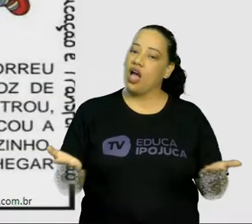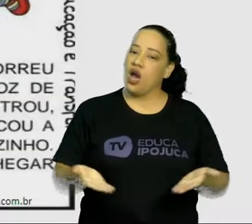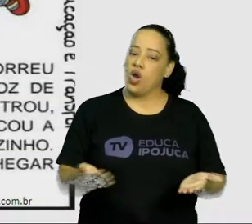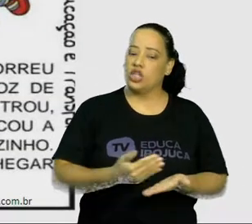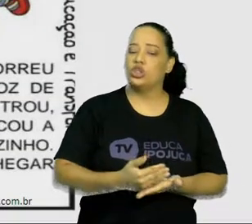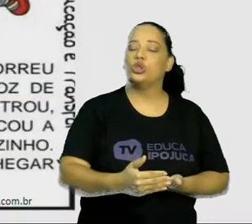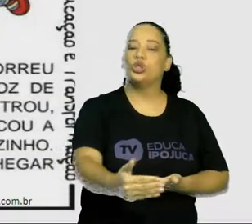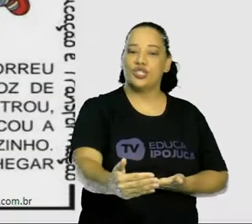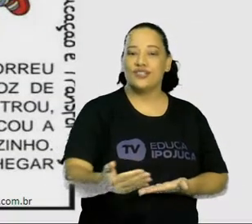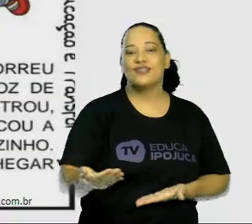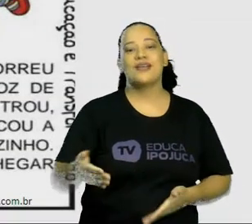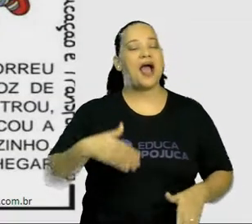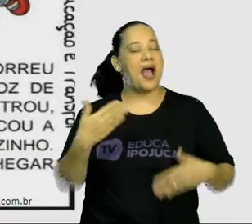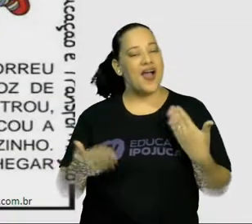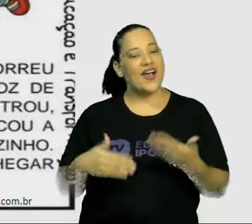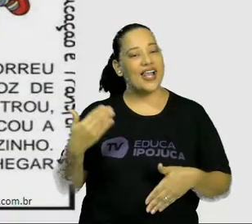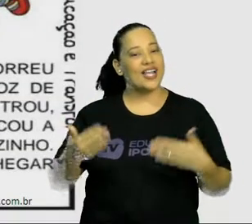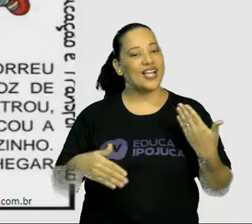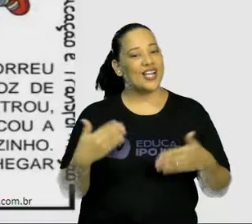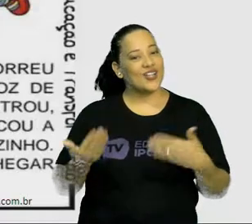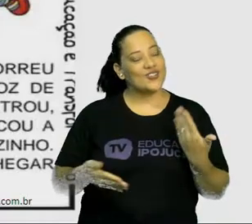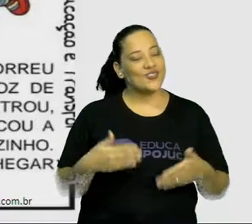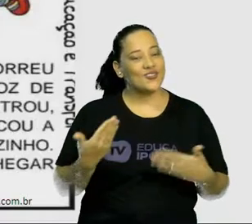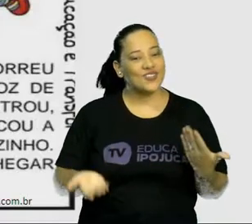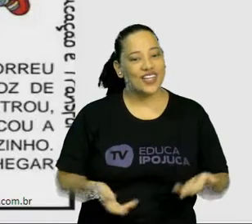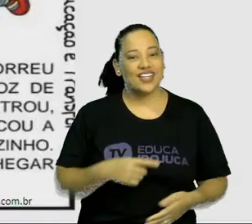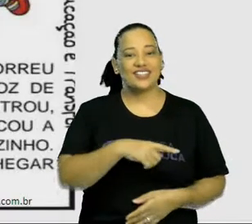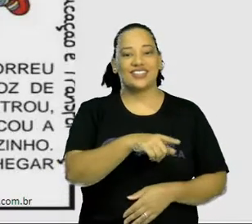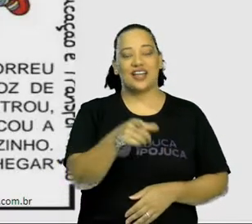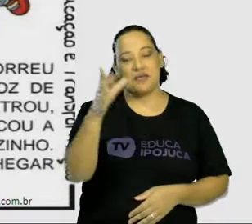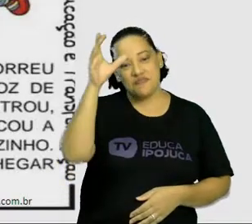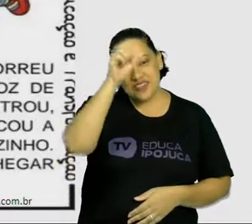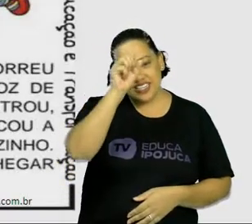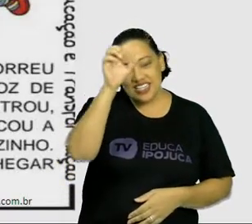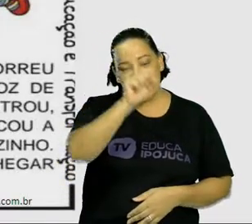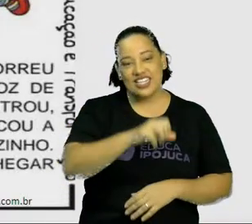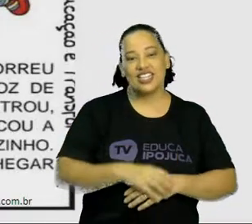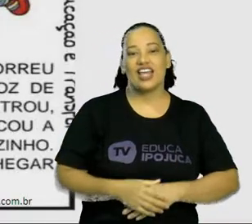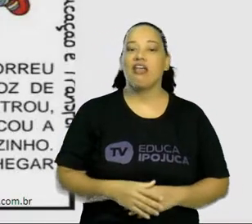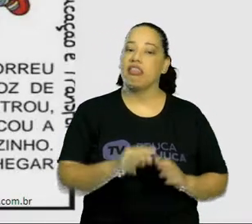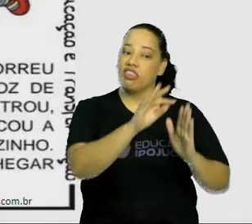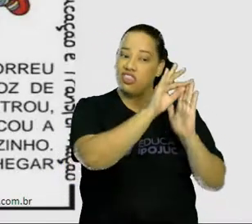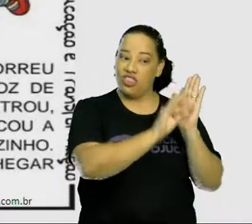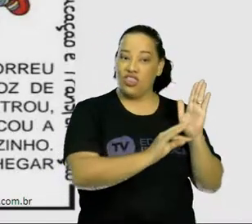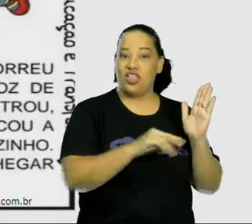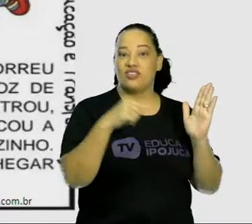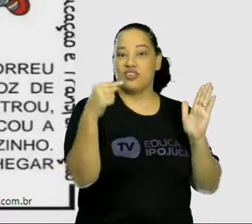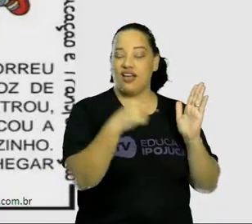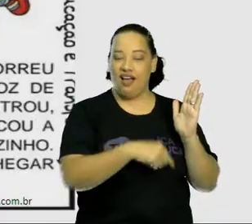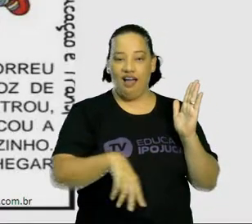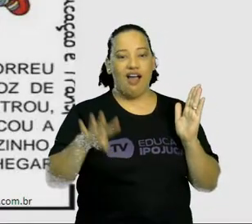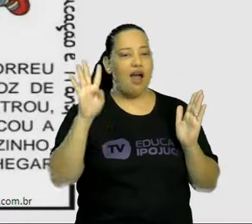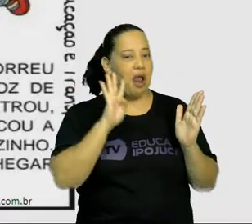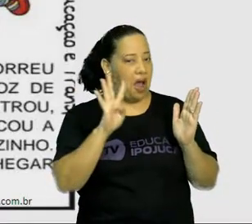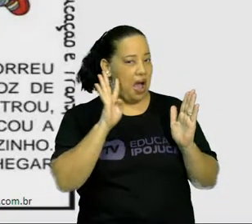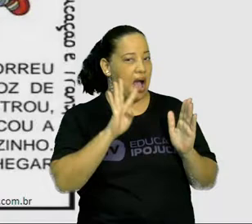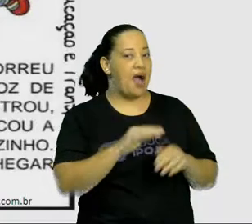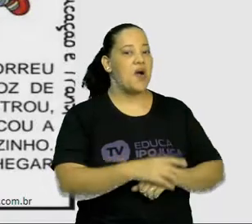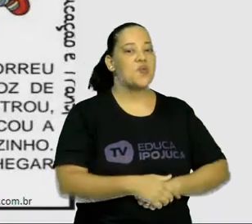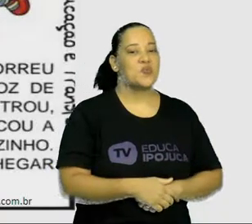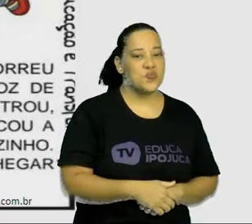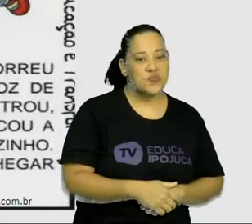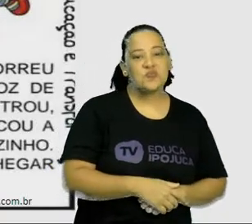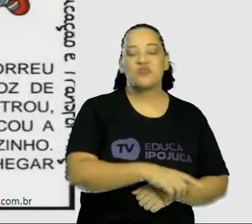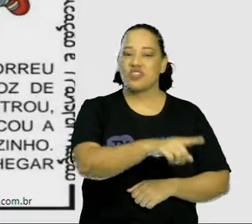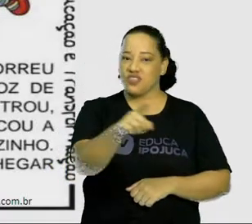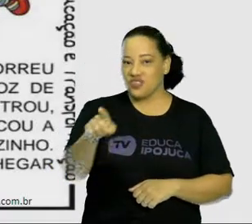aula com muita alegria e aprendizado, eu trouxe um texto muito legal. Esse texto eu acredito que